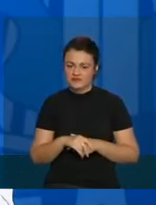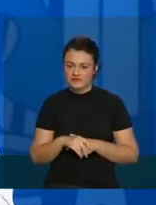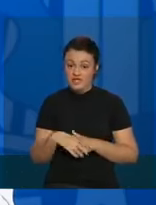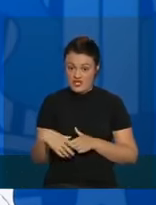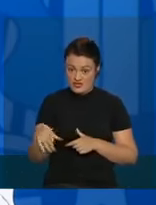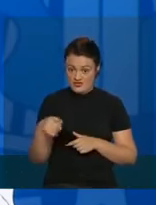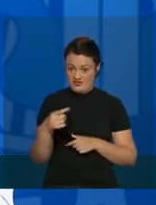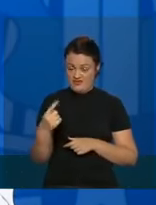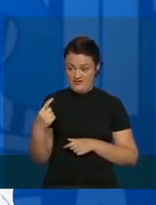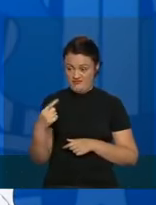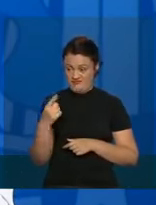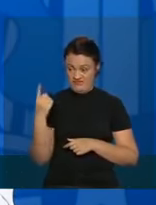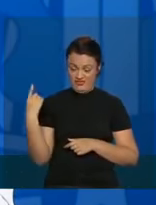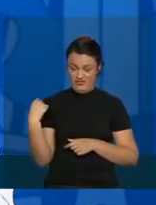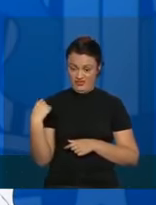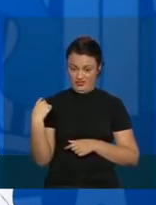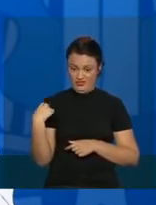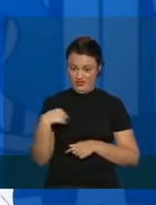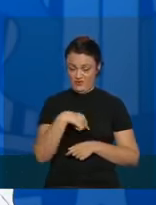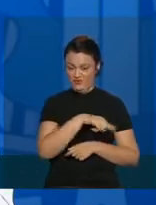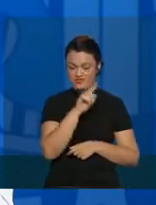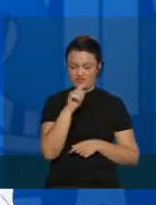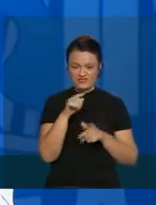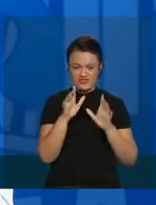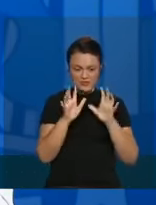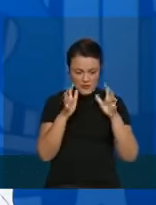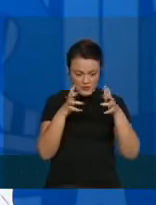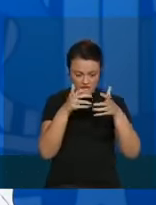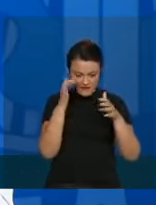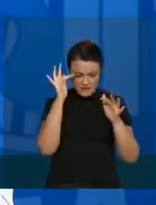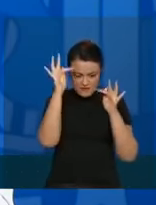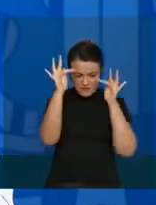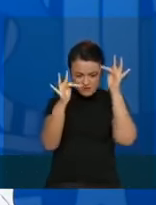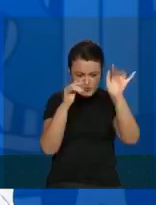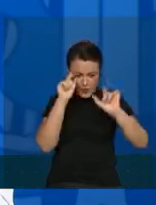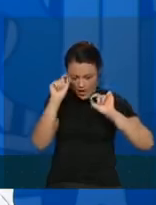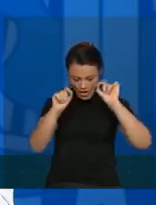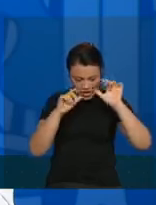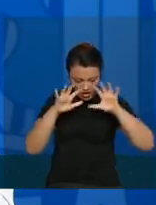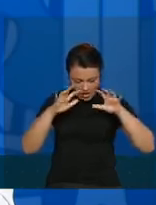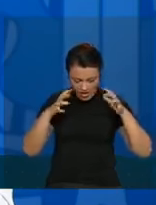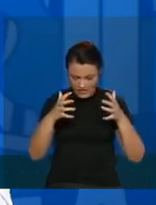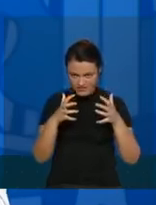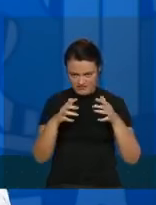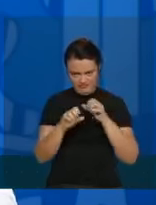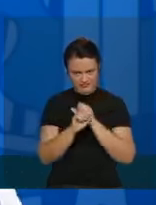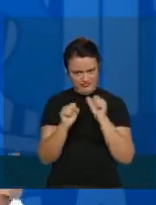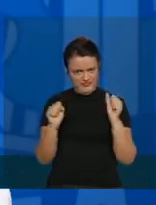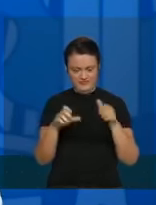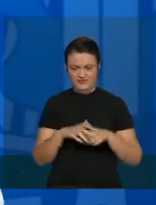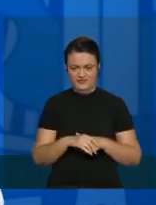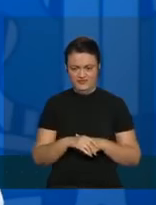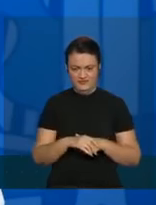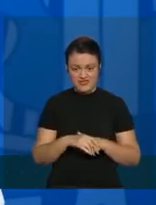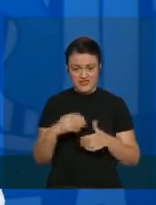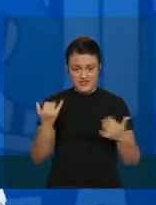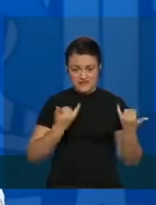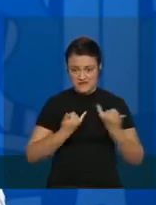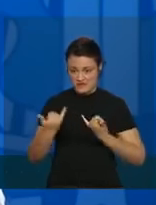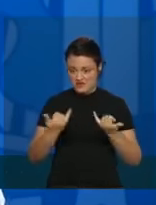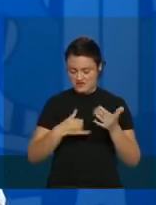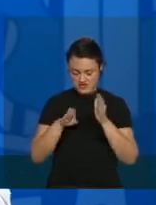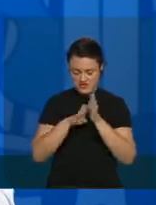astrólogos, nós não fazemos previsões. Nós pegamos as informações